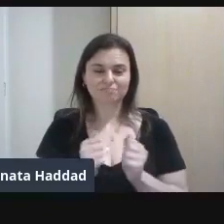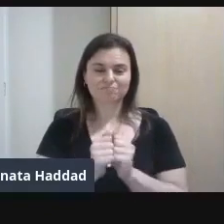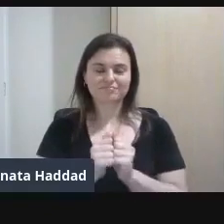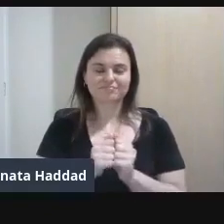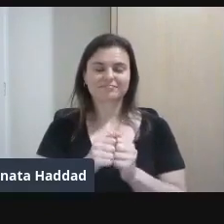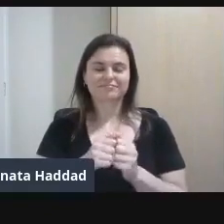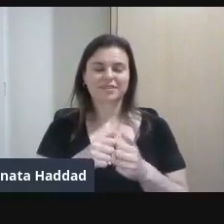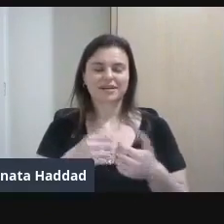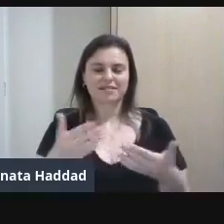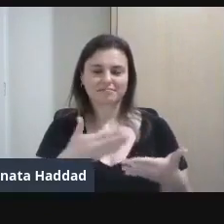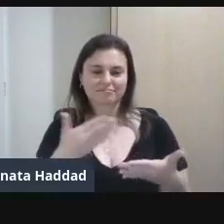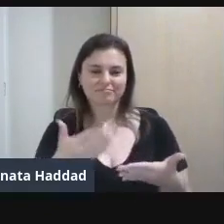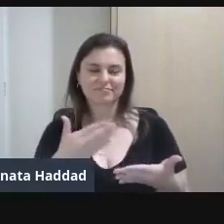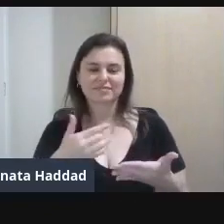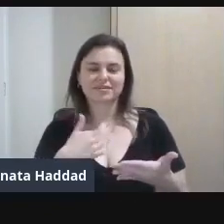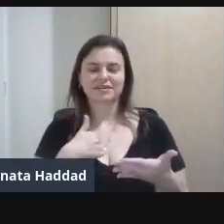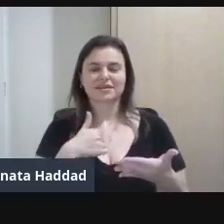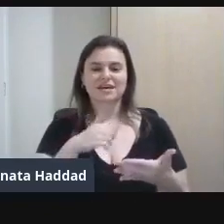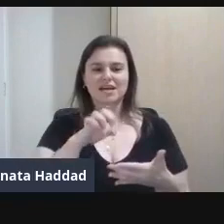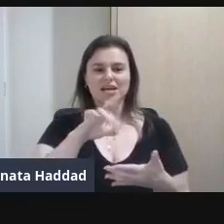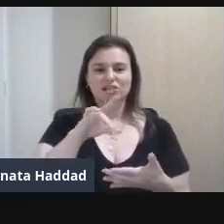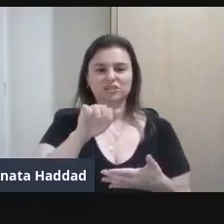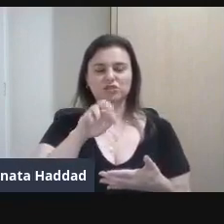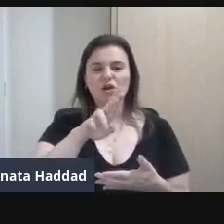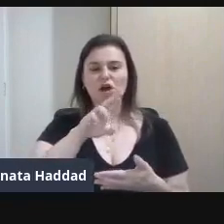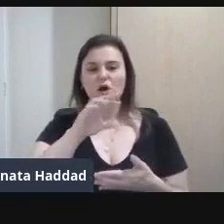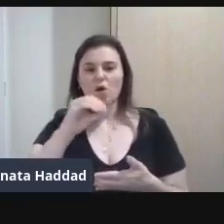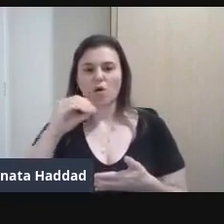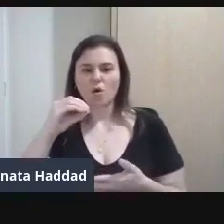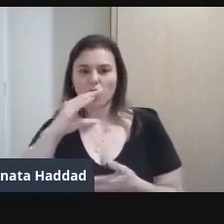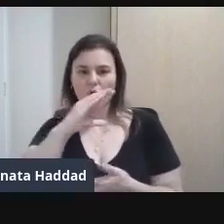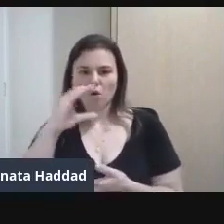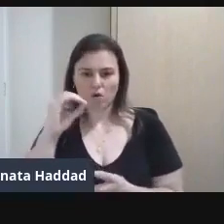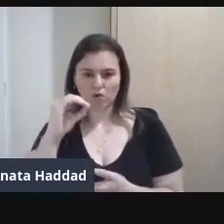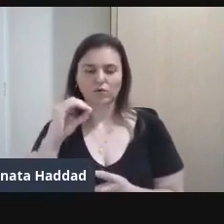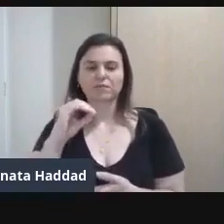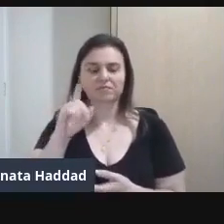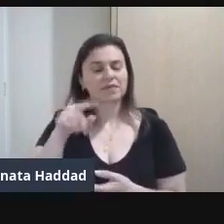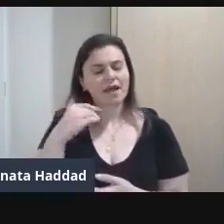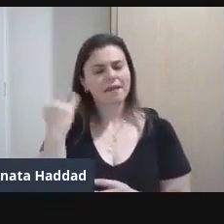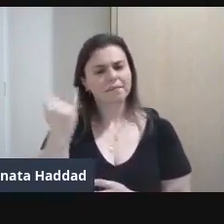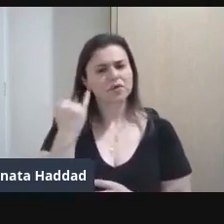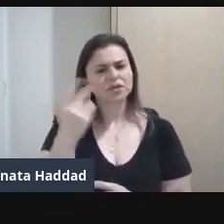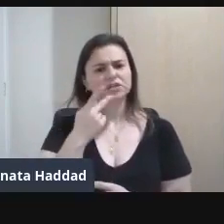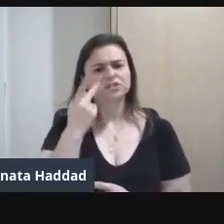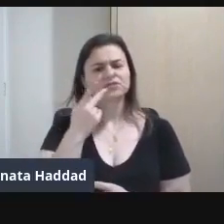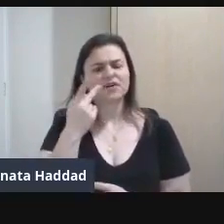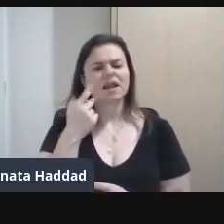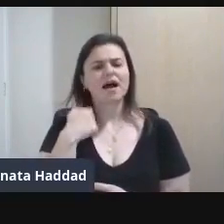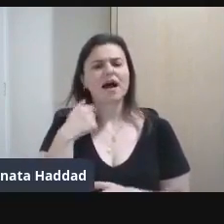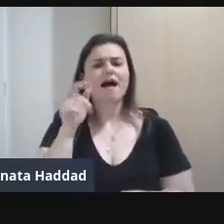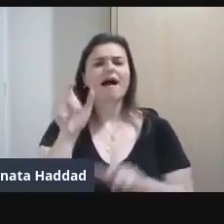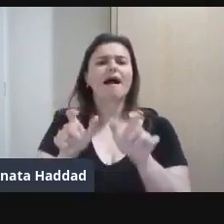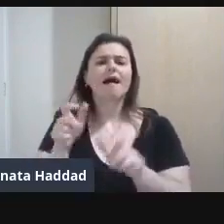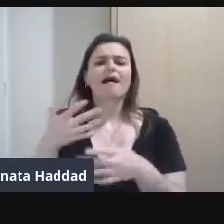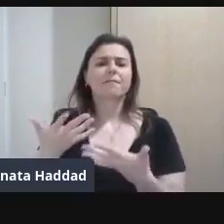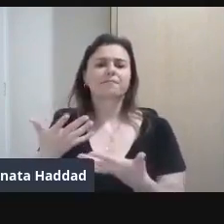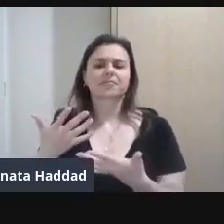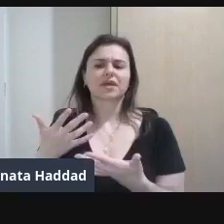Roco Então a gente teve Global E a editora Roco É importante A gente trazer As editoras Porque Editora